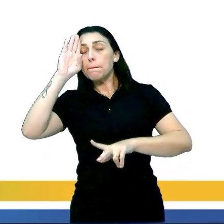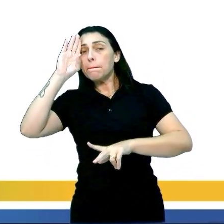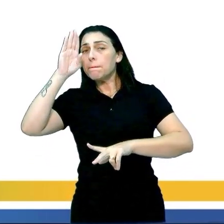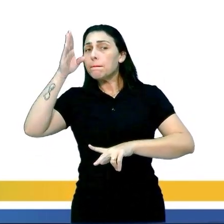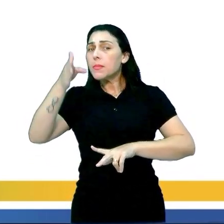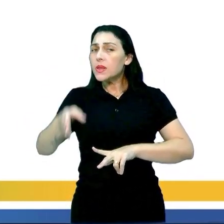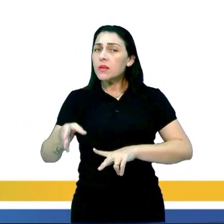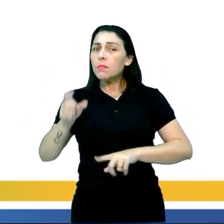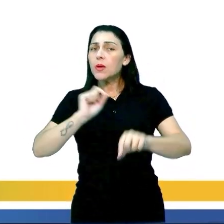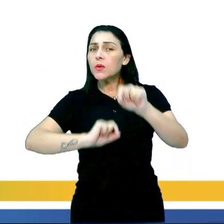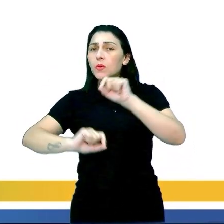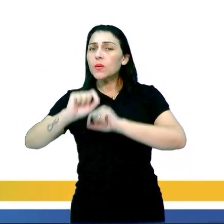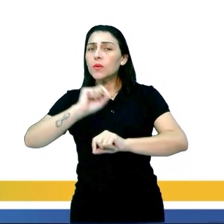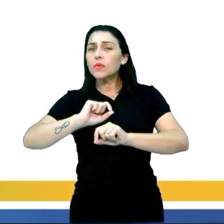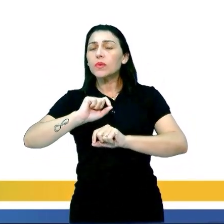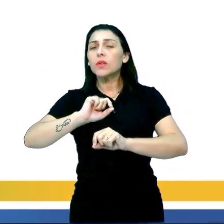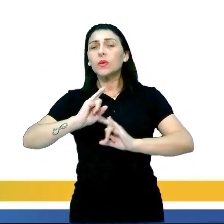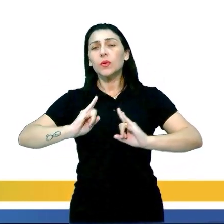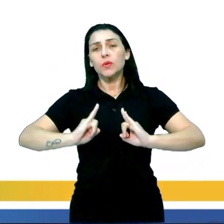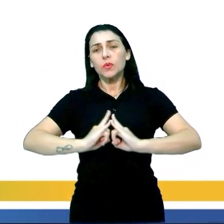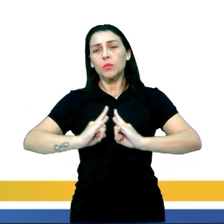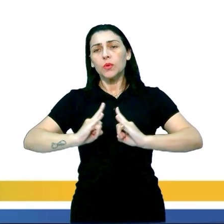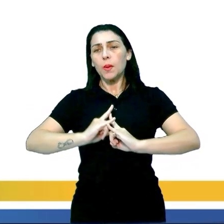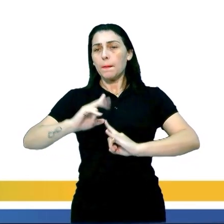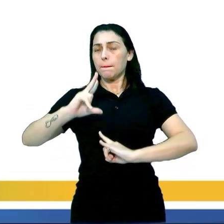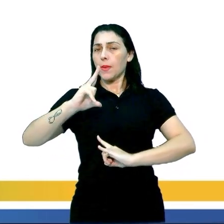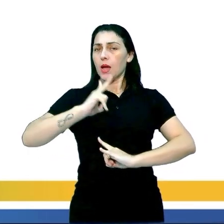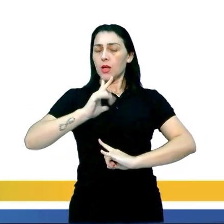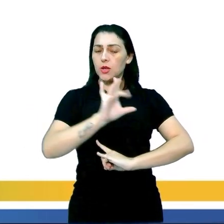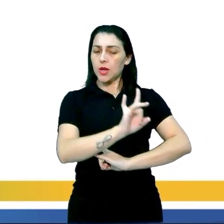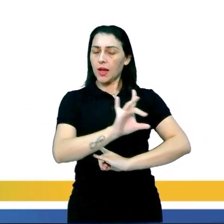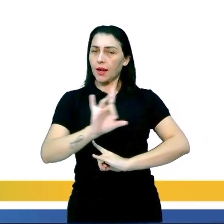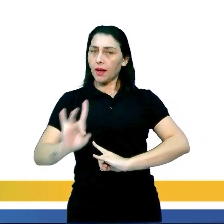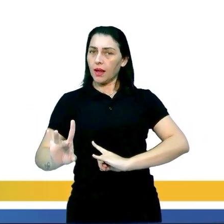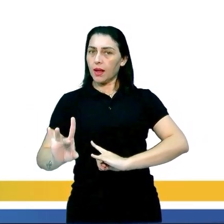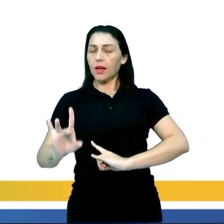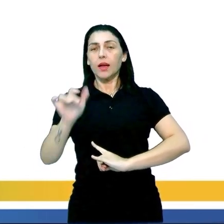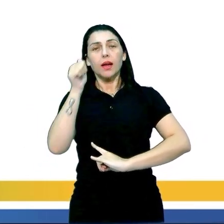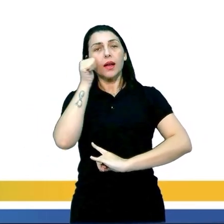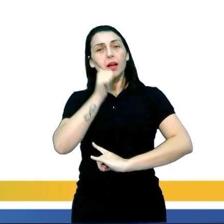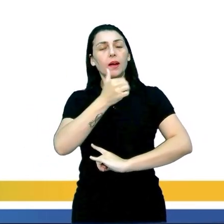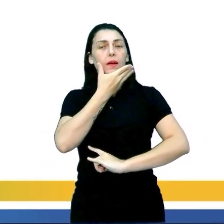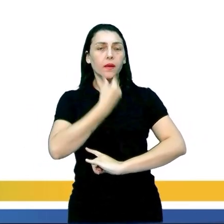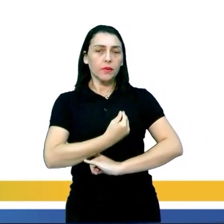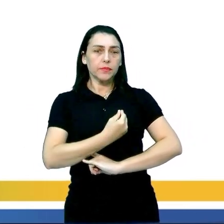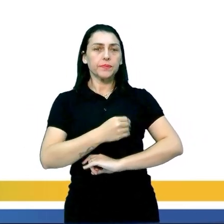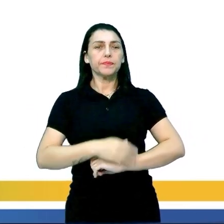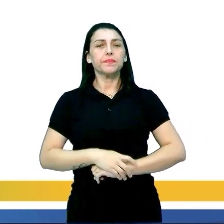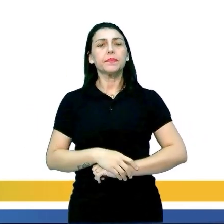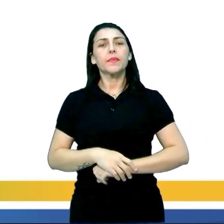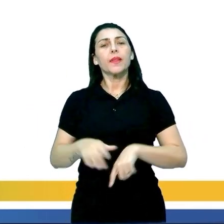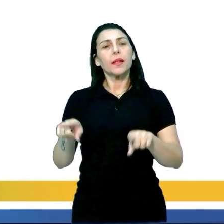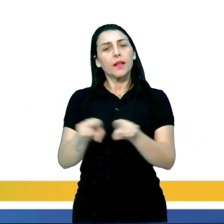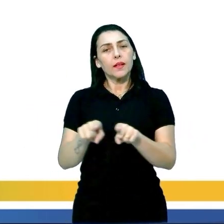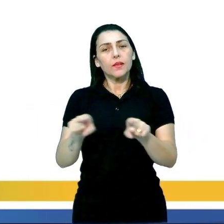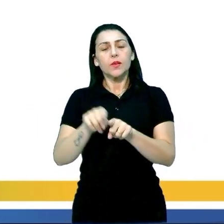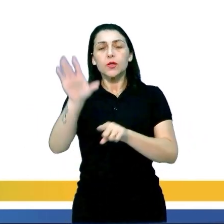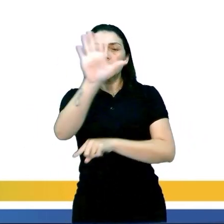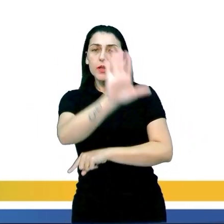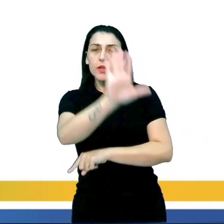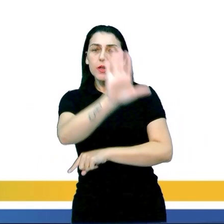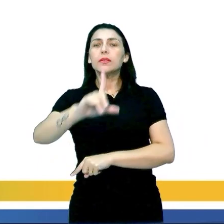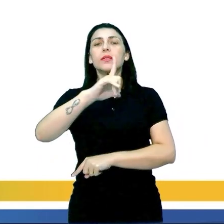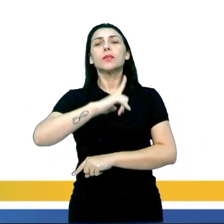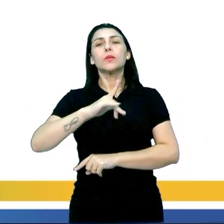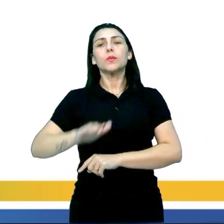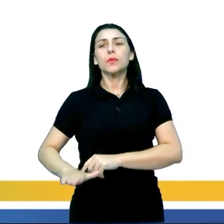devido, principalmente, às oscilações hormonais particulares de cada sexo. Apesar disso, de uma forma